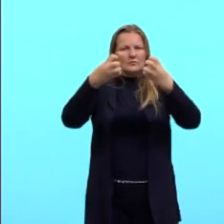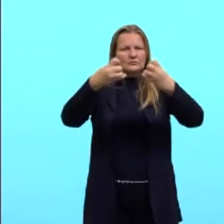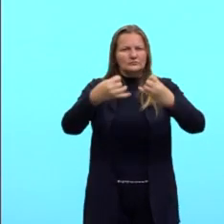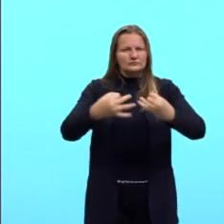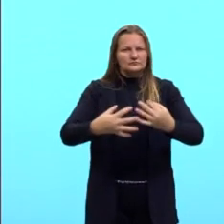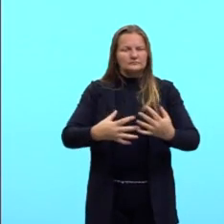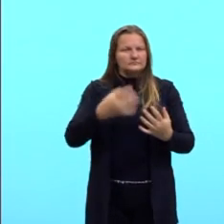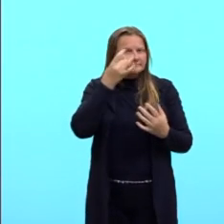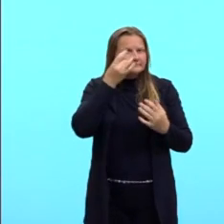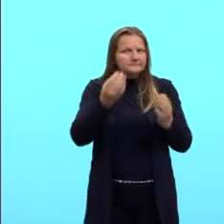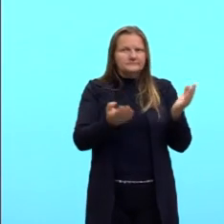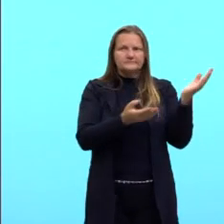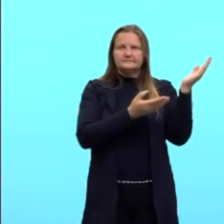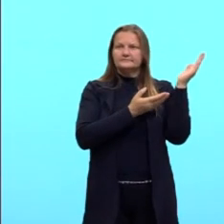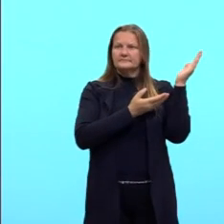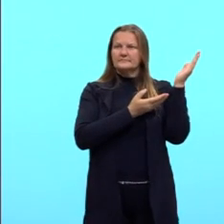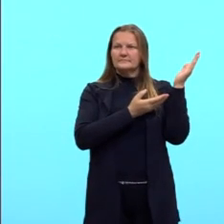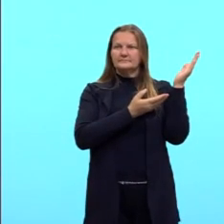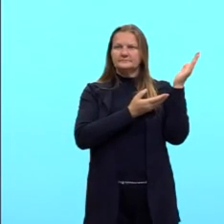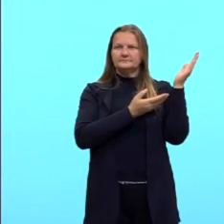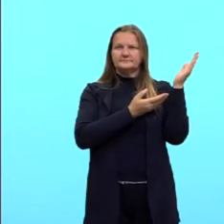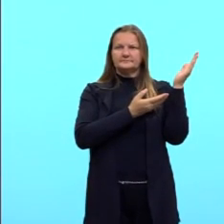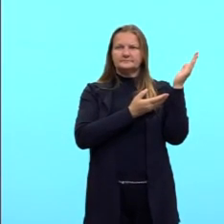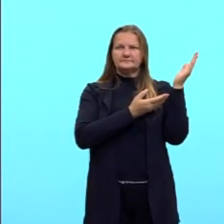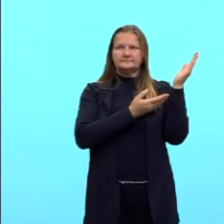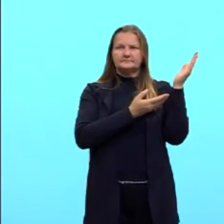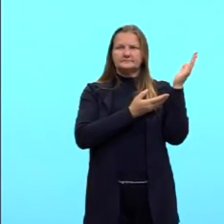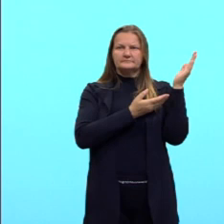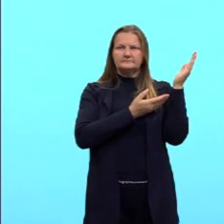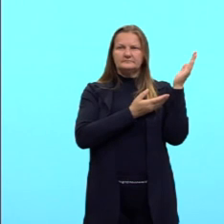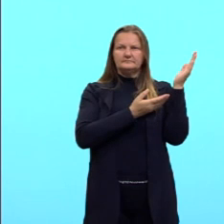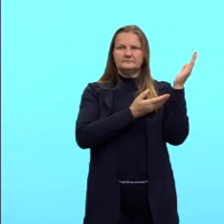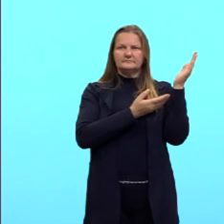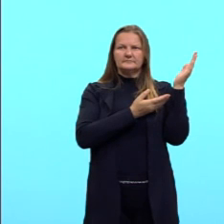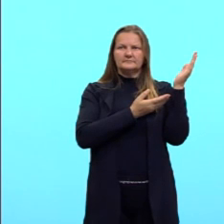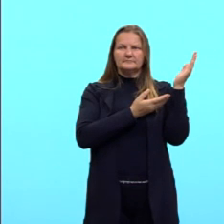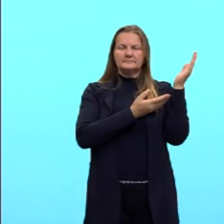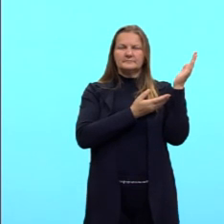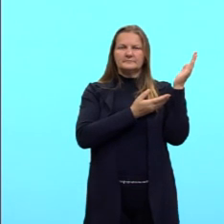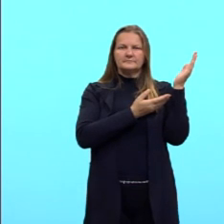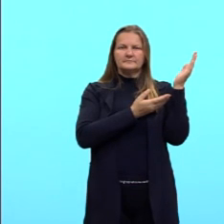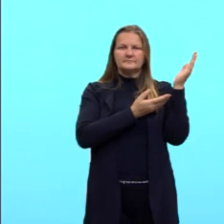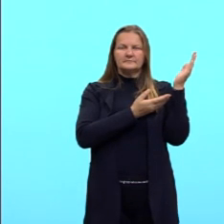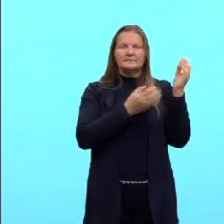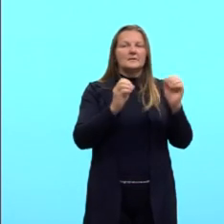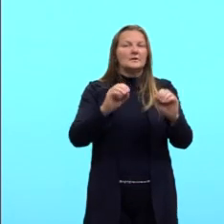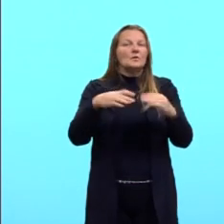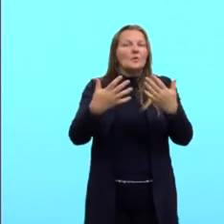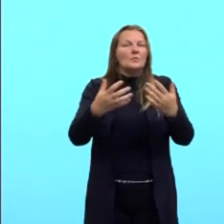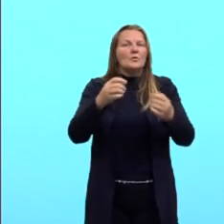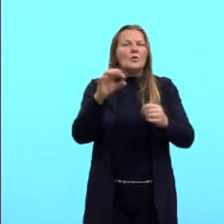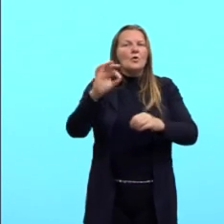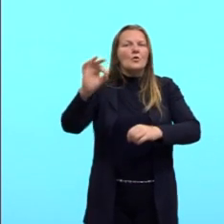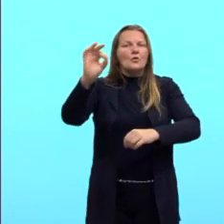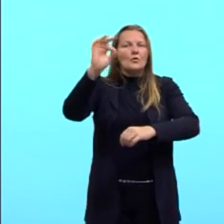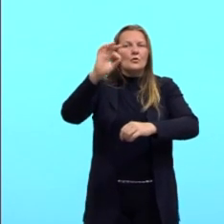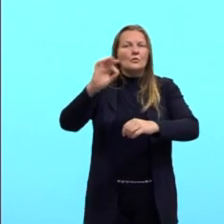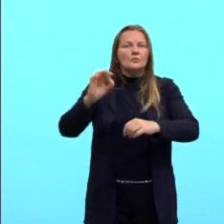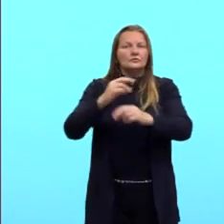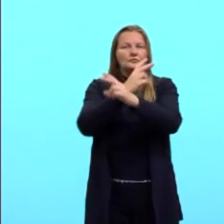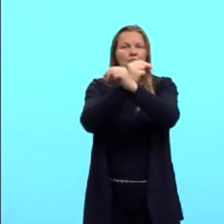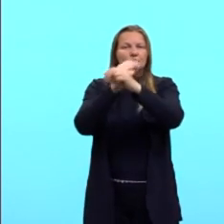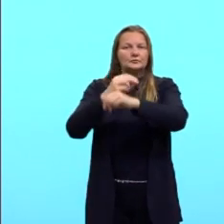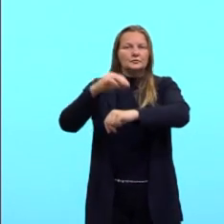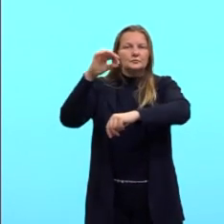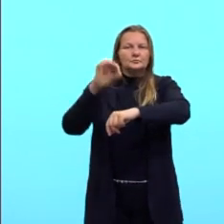conseguir perceber um pouquinho mais amplamente como é a doença. Então, um mosquito pica um indivíduo